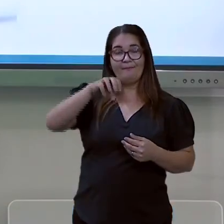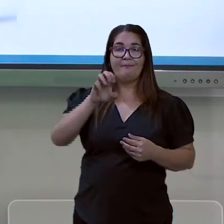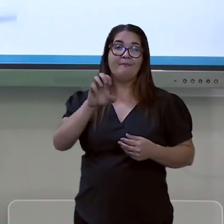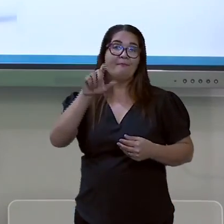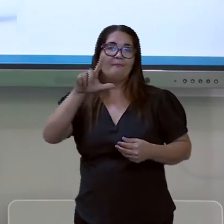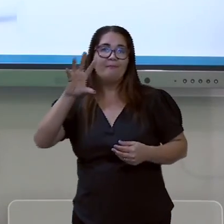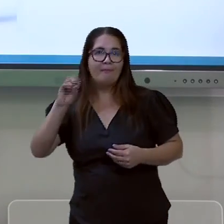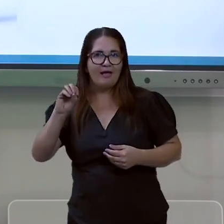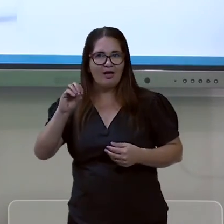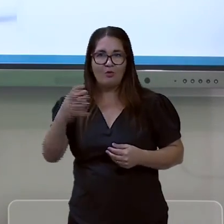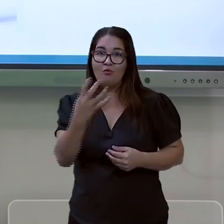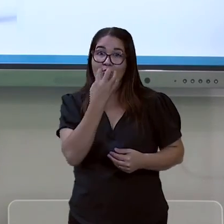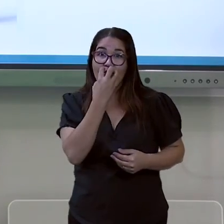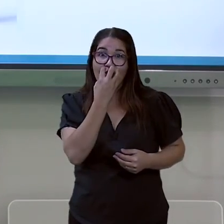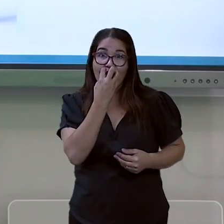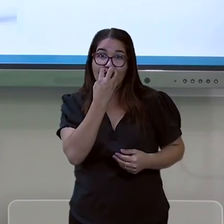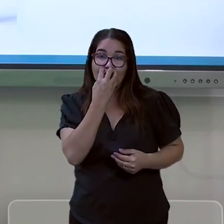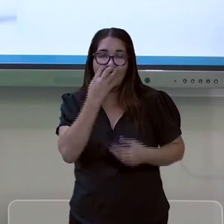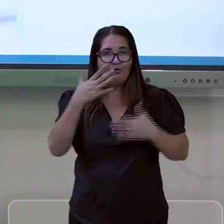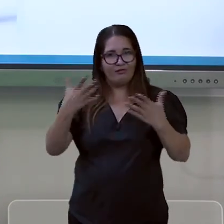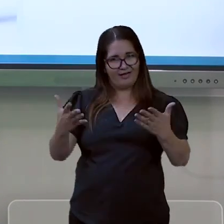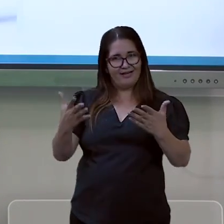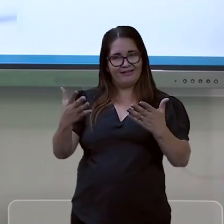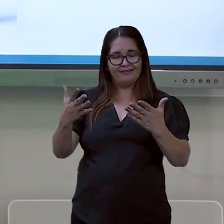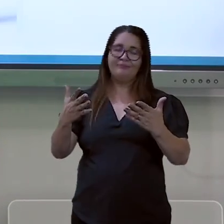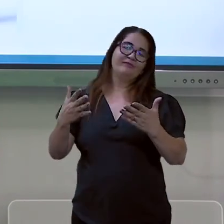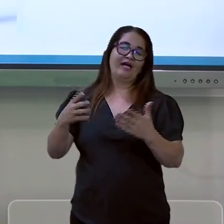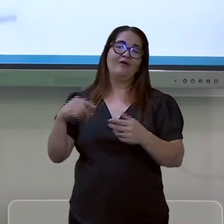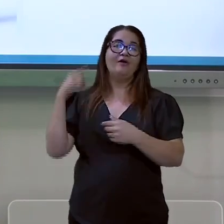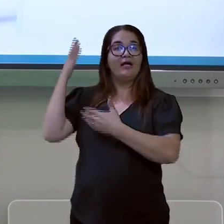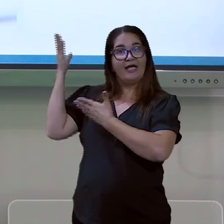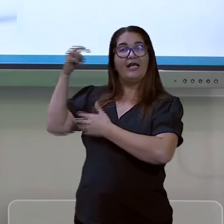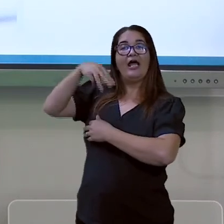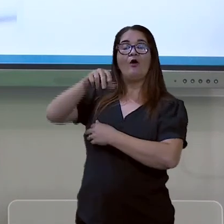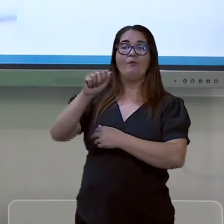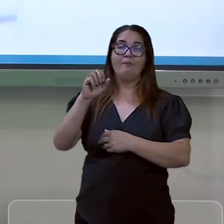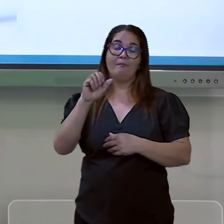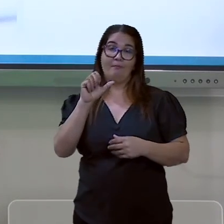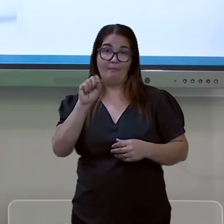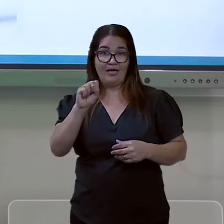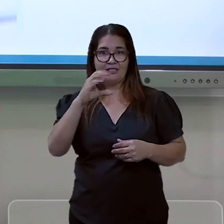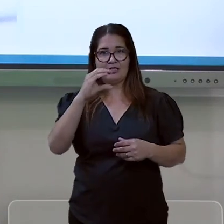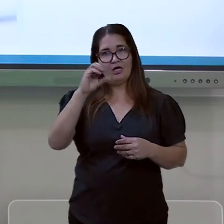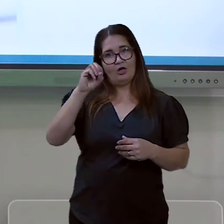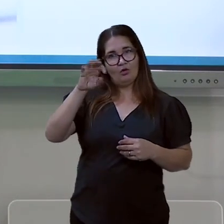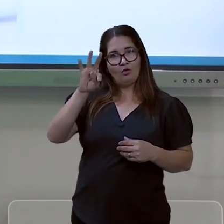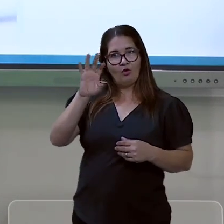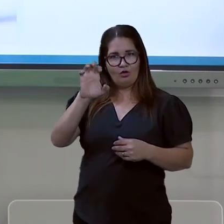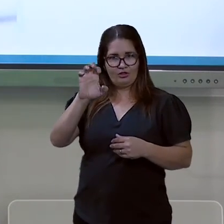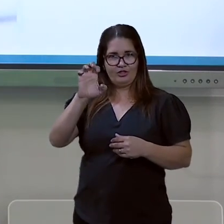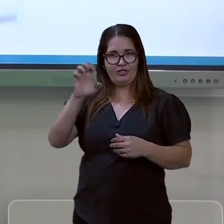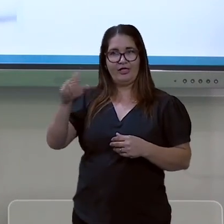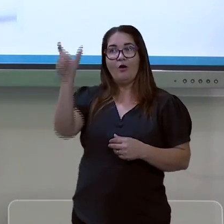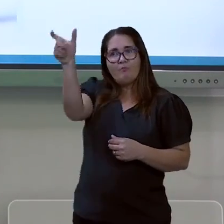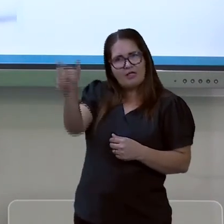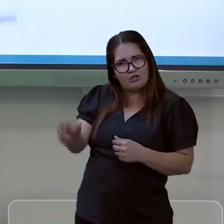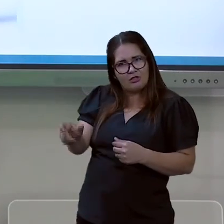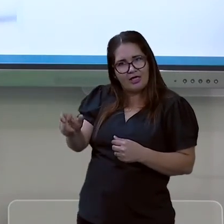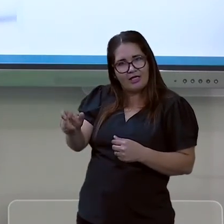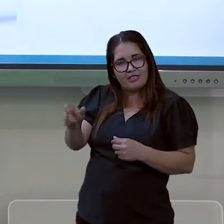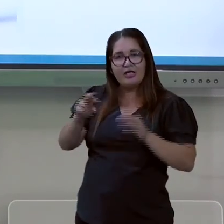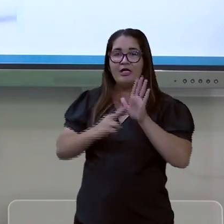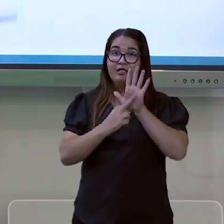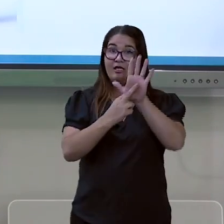cachorro. O cachorro é o mascote da Copa América 2021 que aconteceu no Brasil. Esse